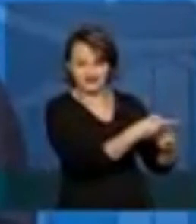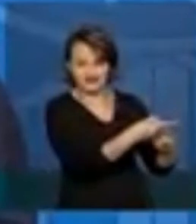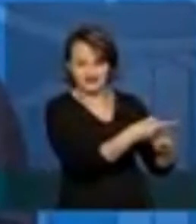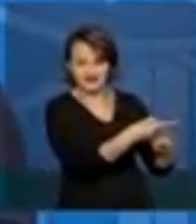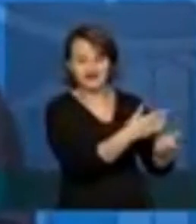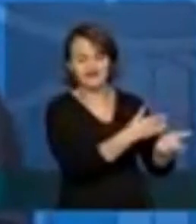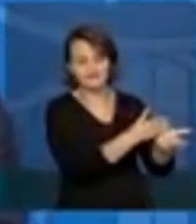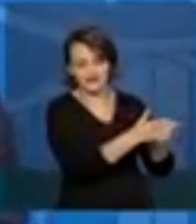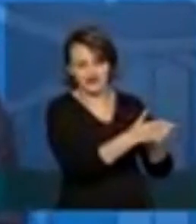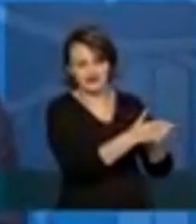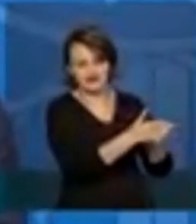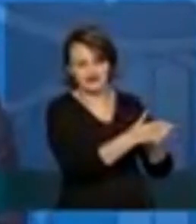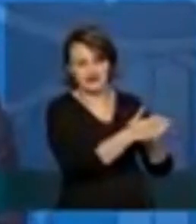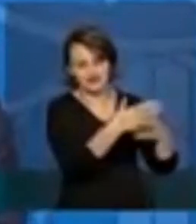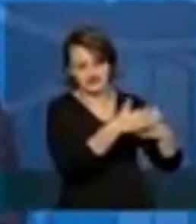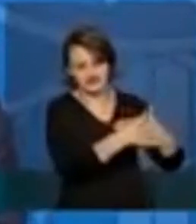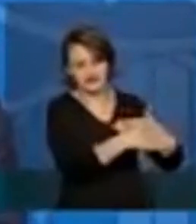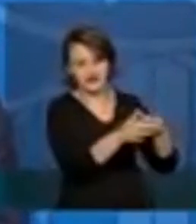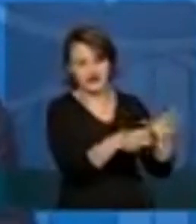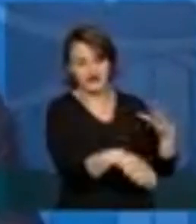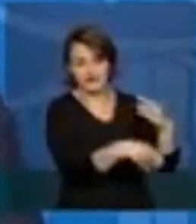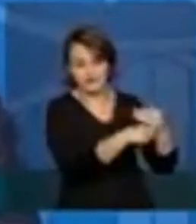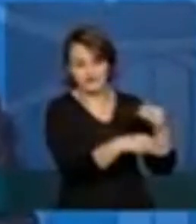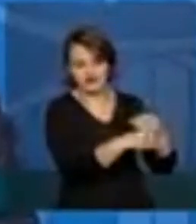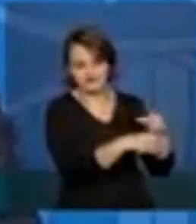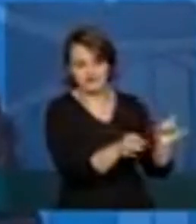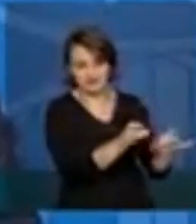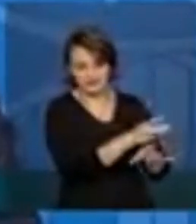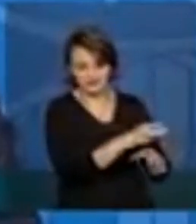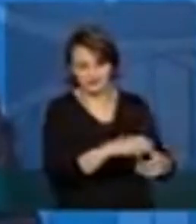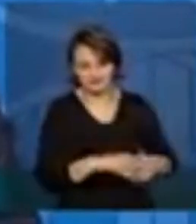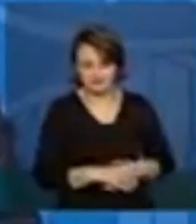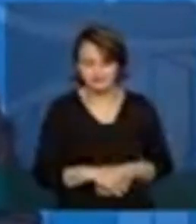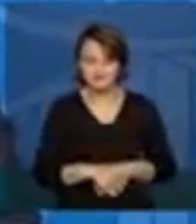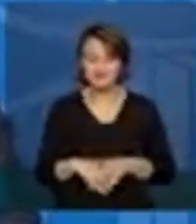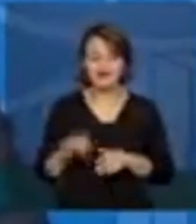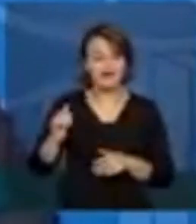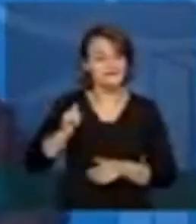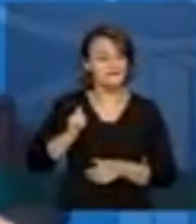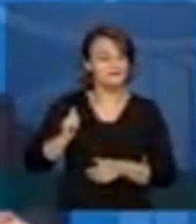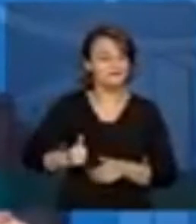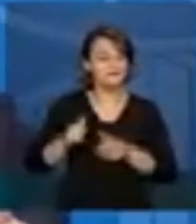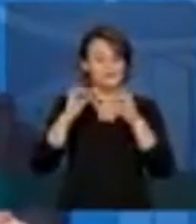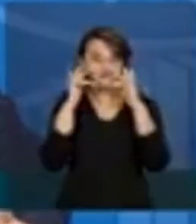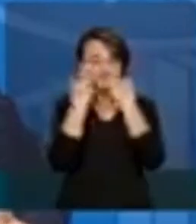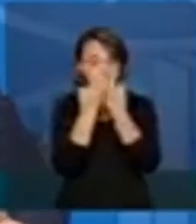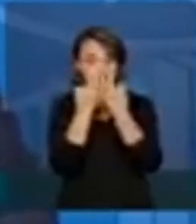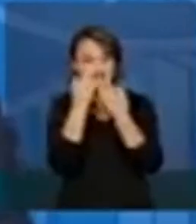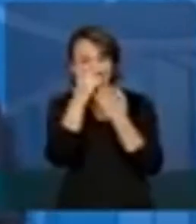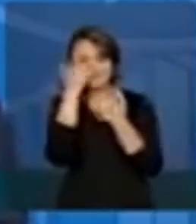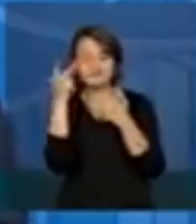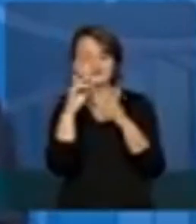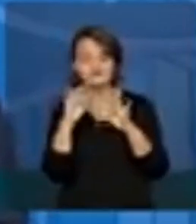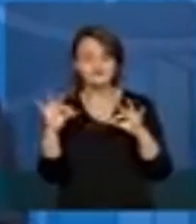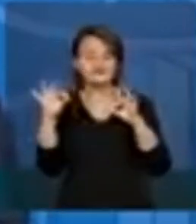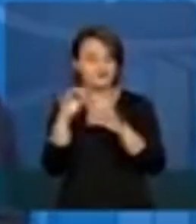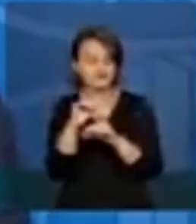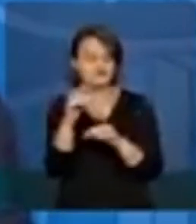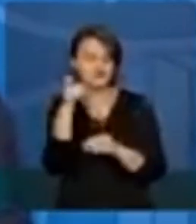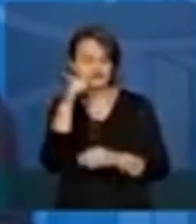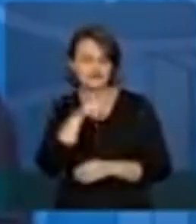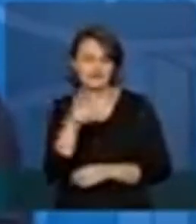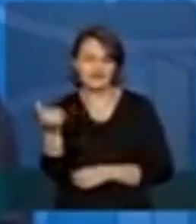será o auxílio extensão. Para o Bolsa Família, todos receberão as nove parcelas.